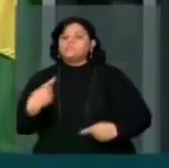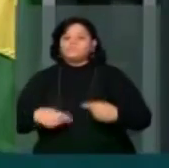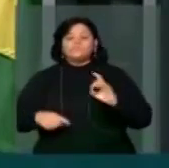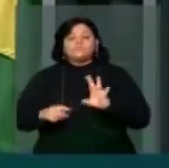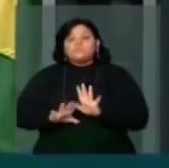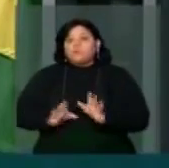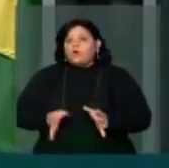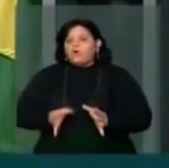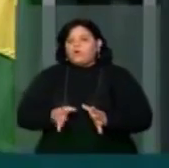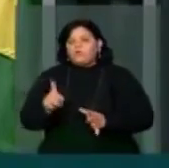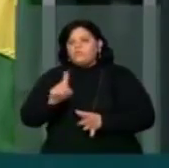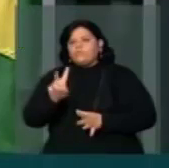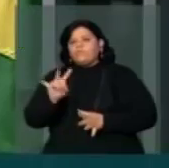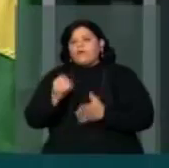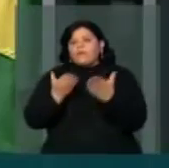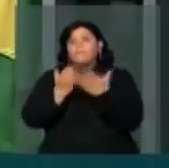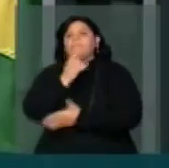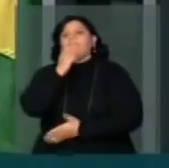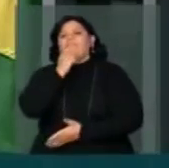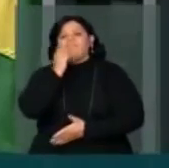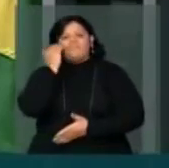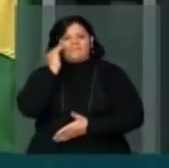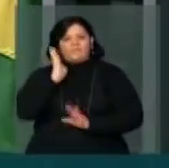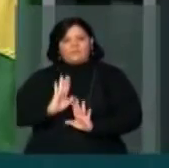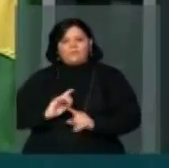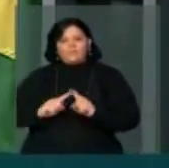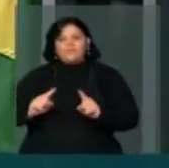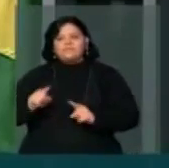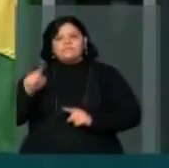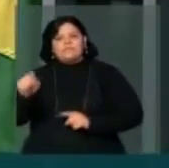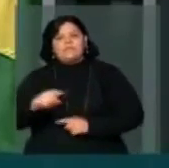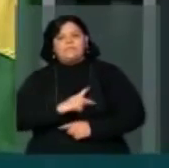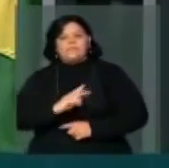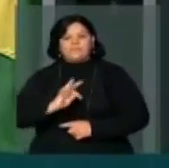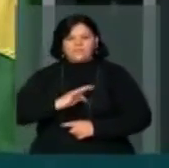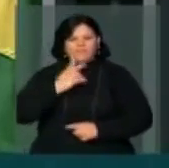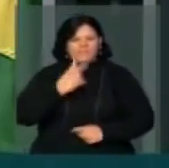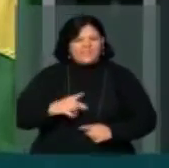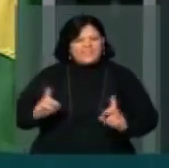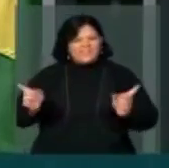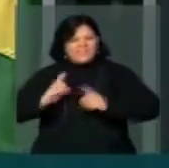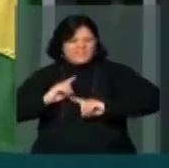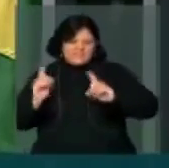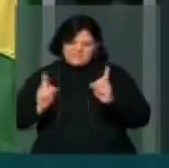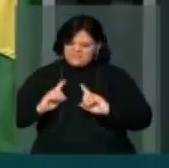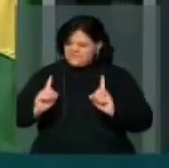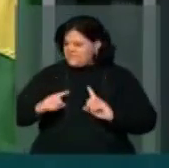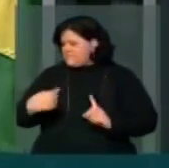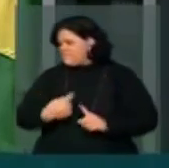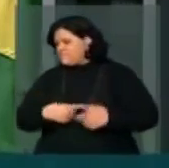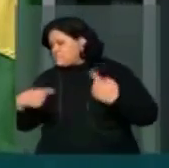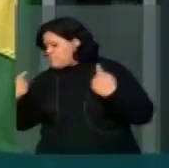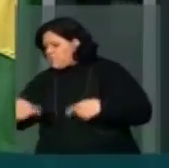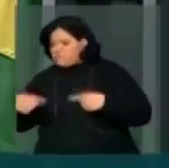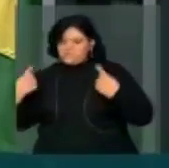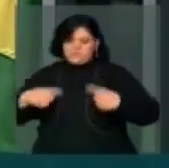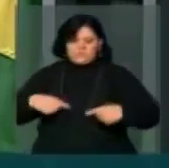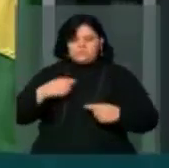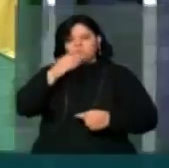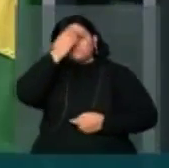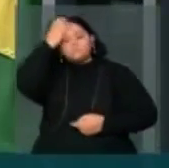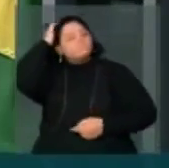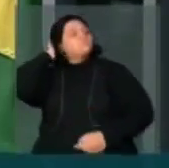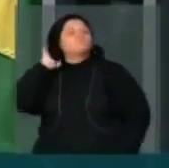mais do que isso. Não. Aí levantam a tese disso e daquilo e são contra a reforma política. Eu não entendo isso.